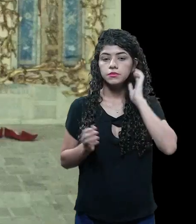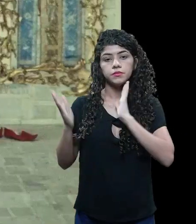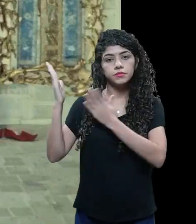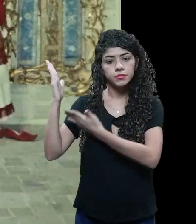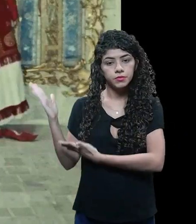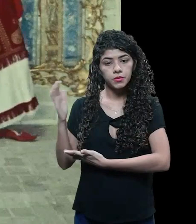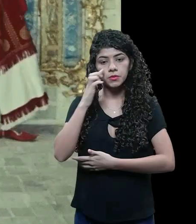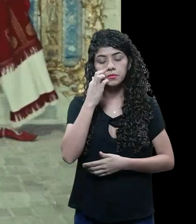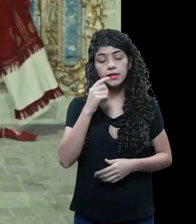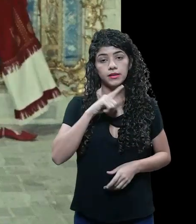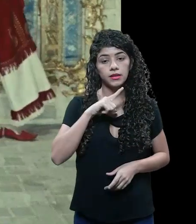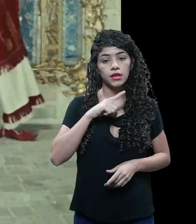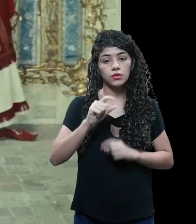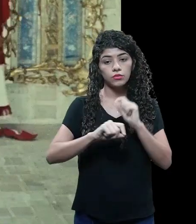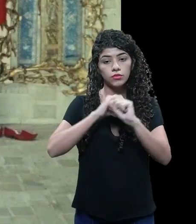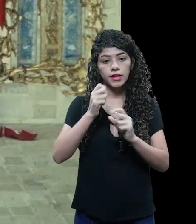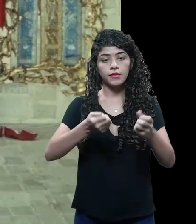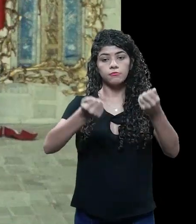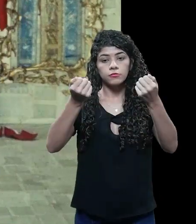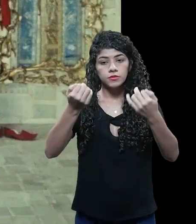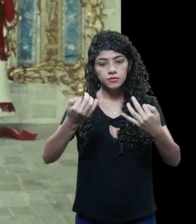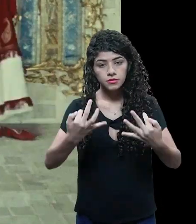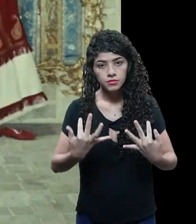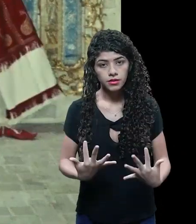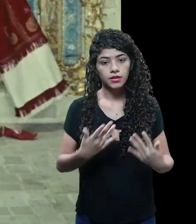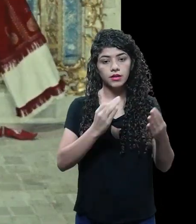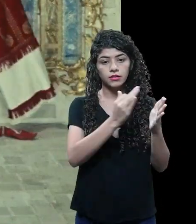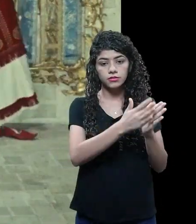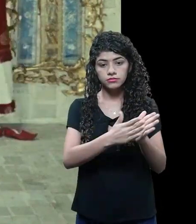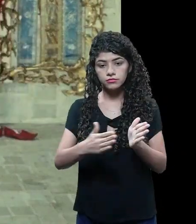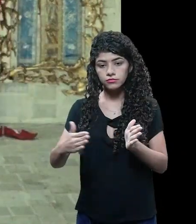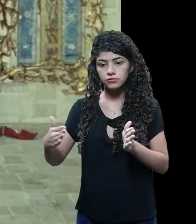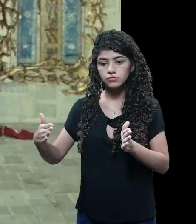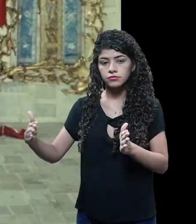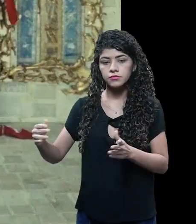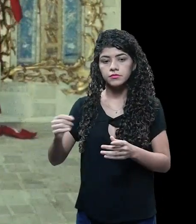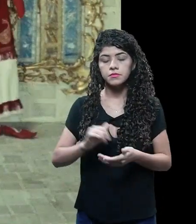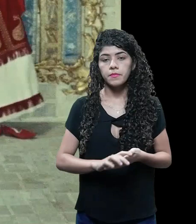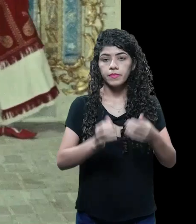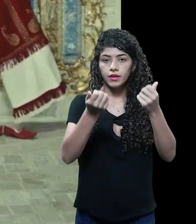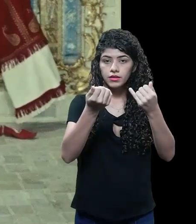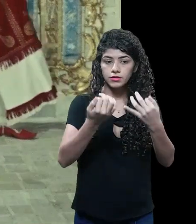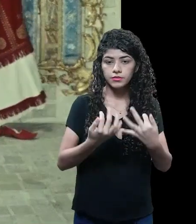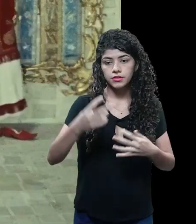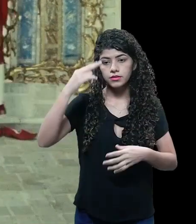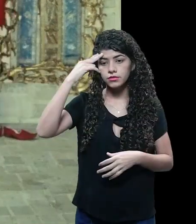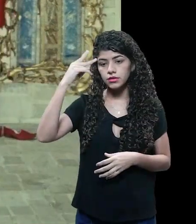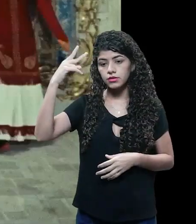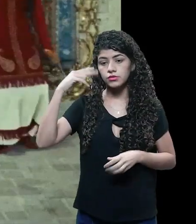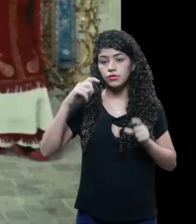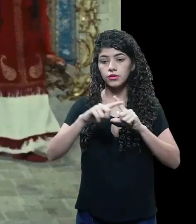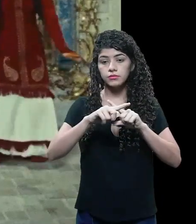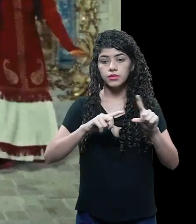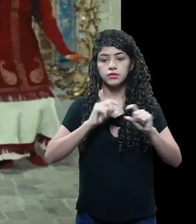teatralizadas, mas que vão contar, você vai perceber a sequência da narrativa, né?